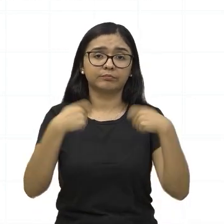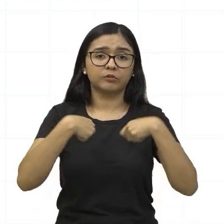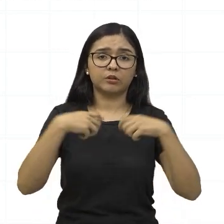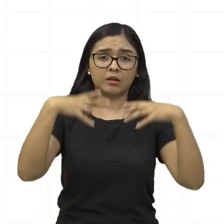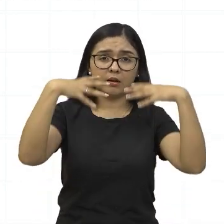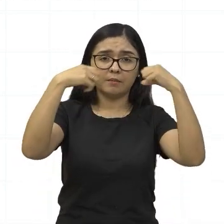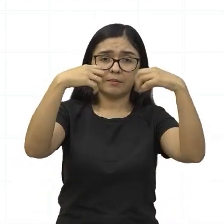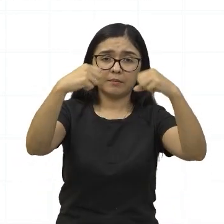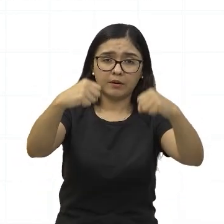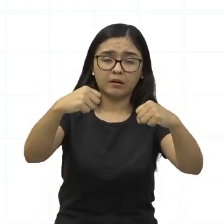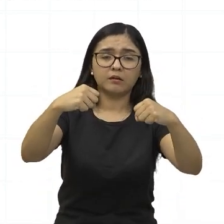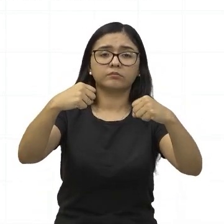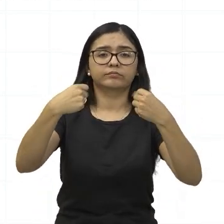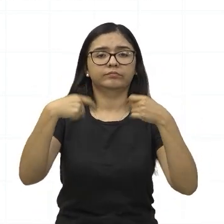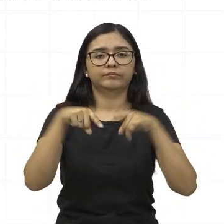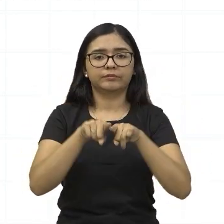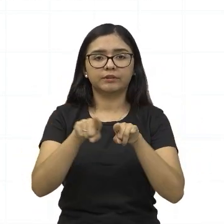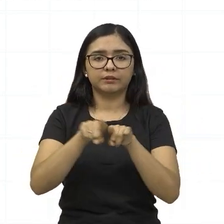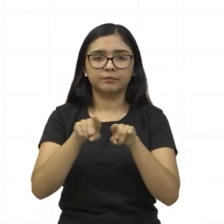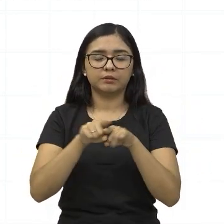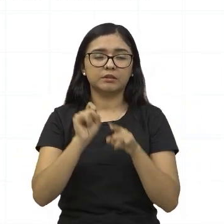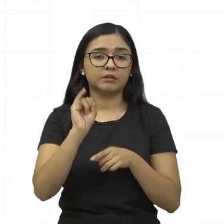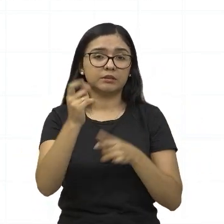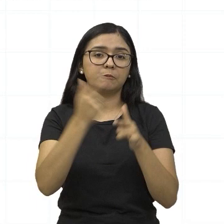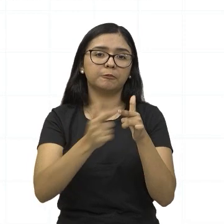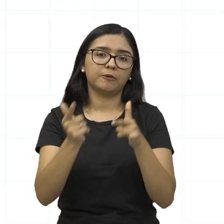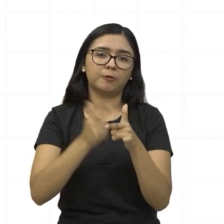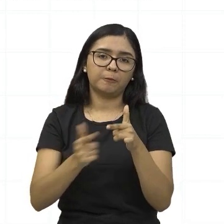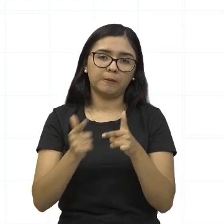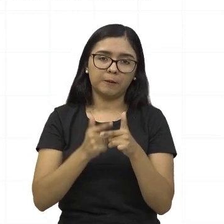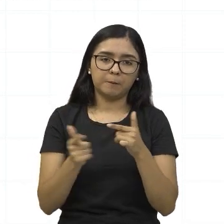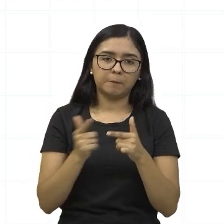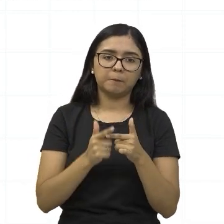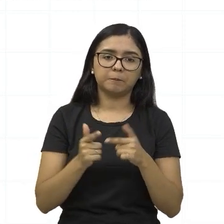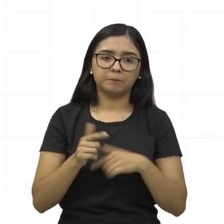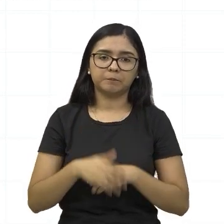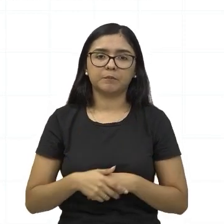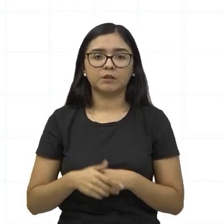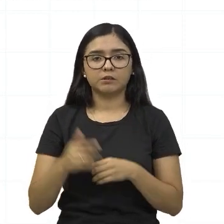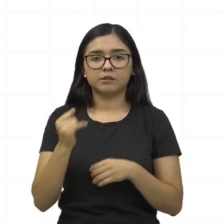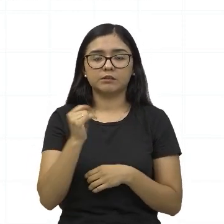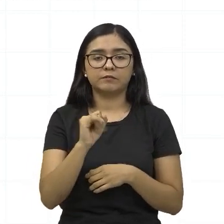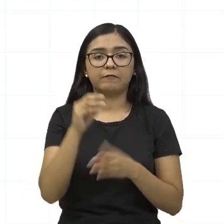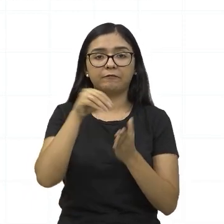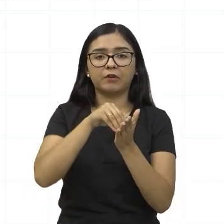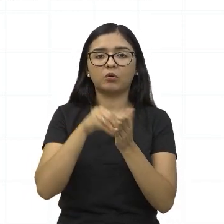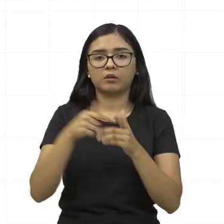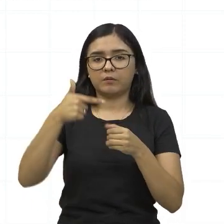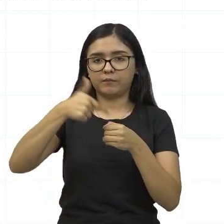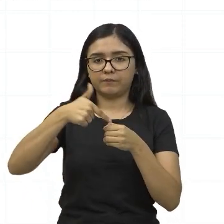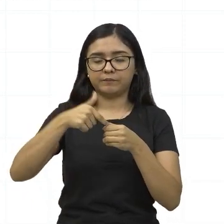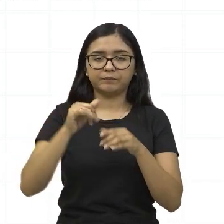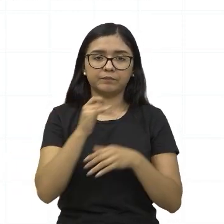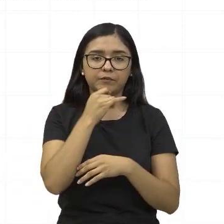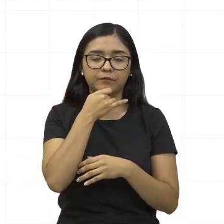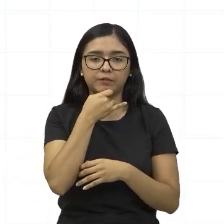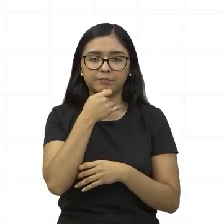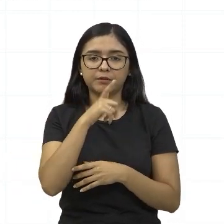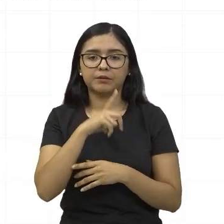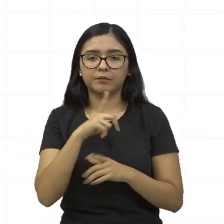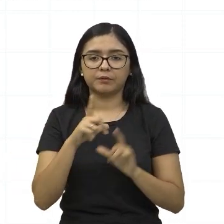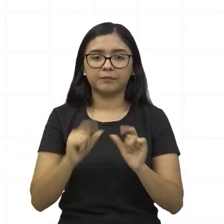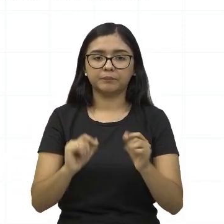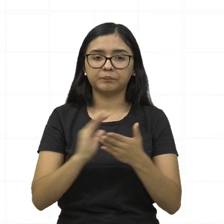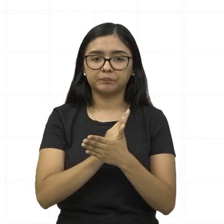a racionamentos, diante de um eventual desabastecimento de combustível. Infelizmente, né, a gente tem aí